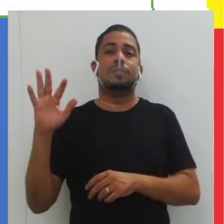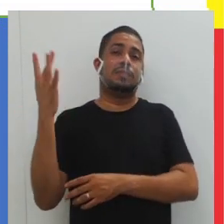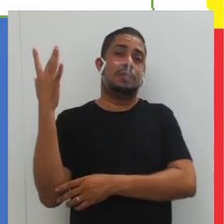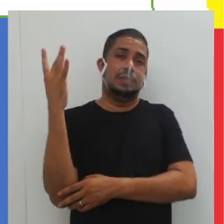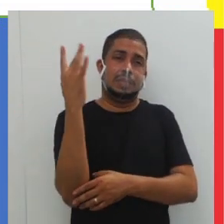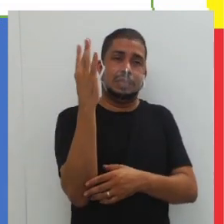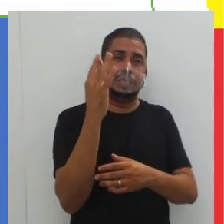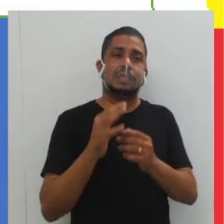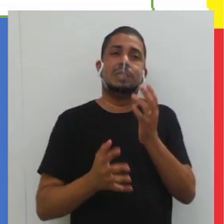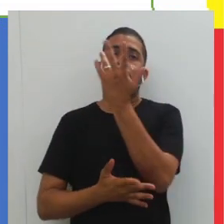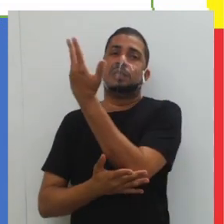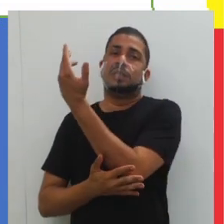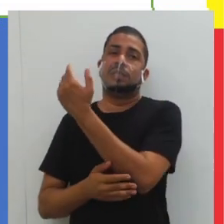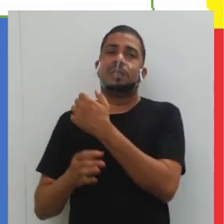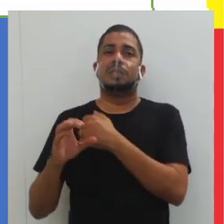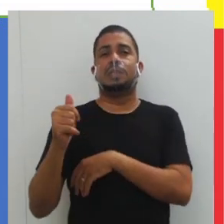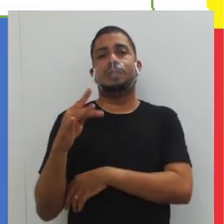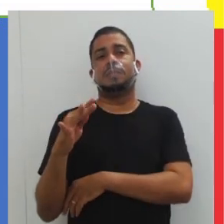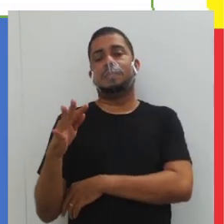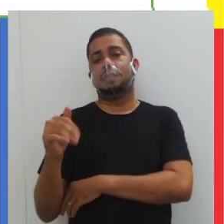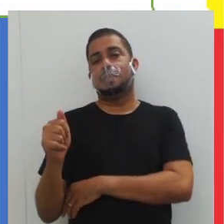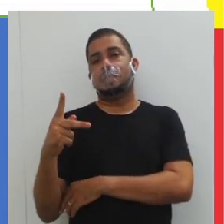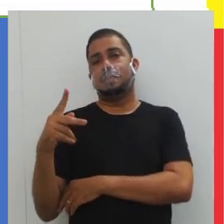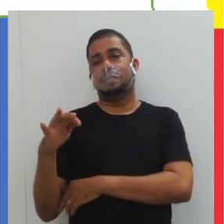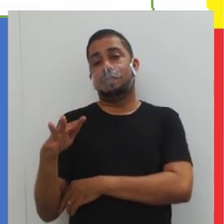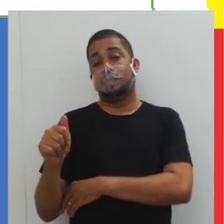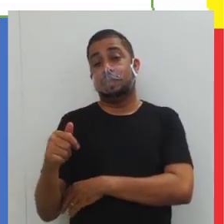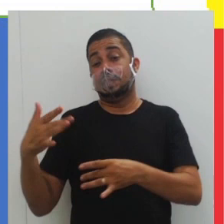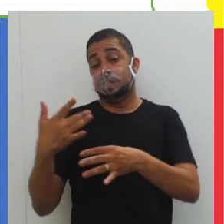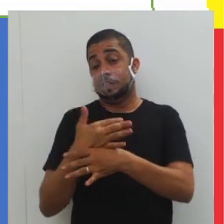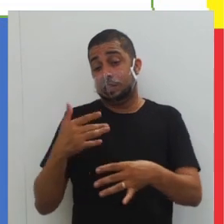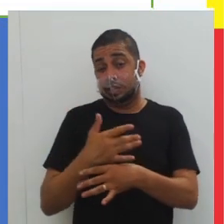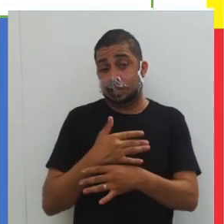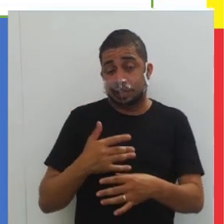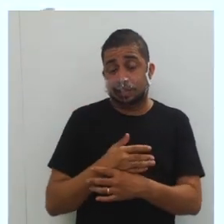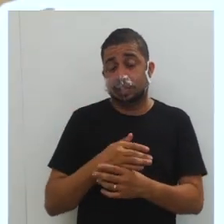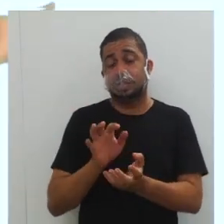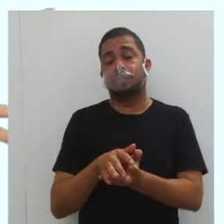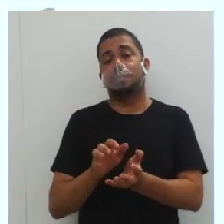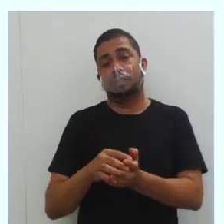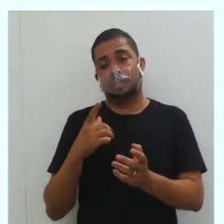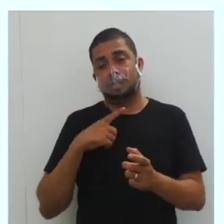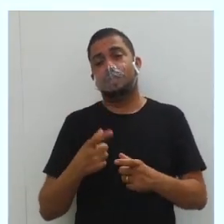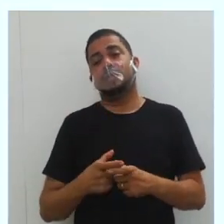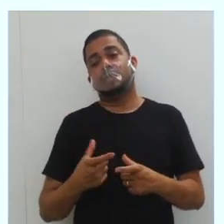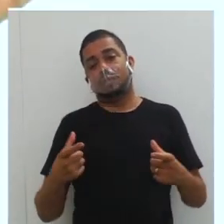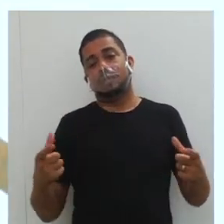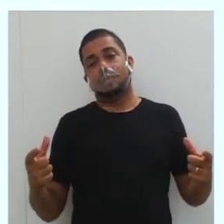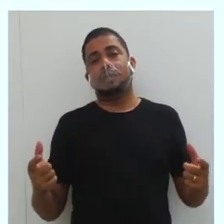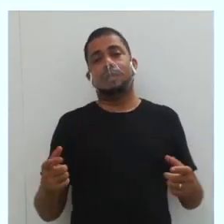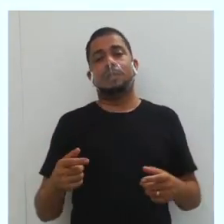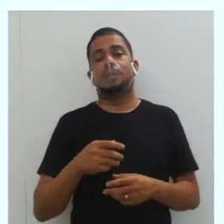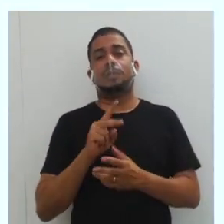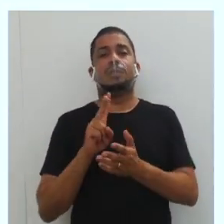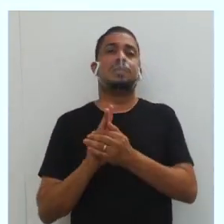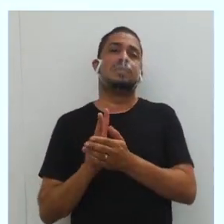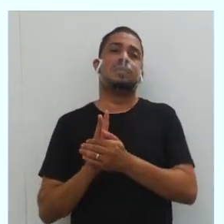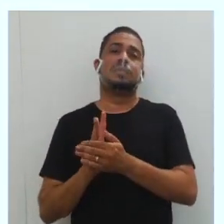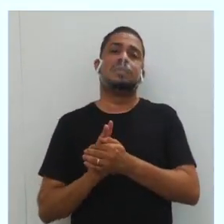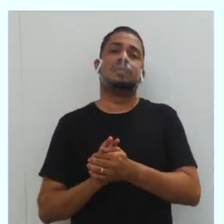Penha, são cidades pernambucanas em que há grande contingente de povos